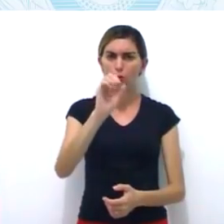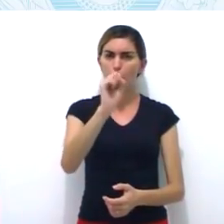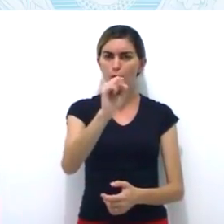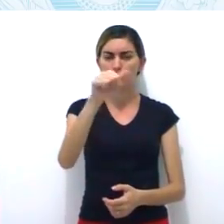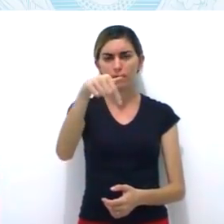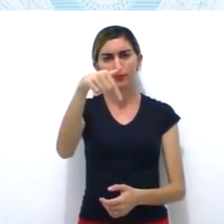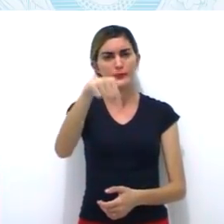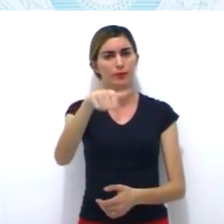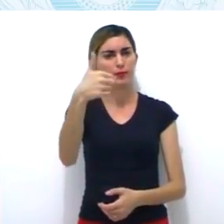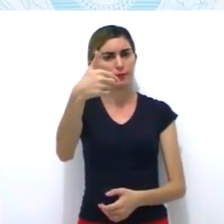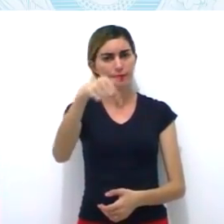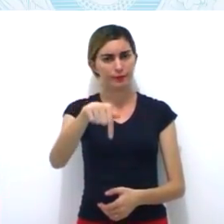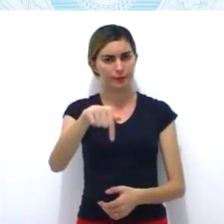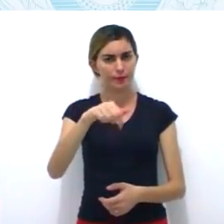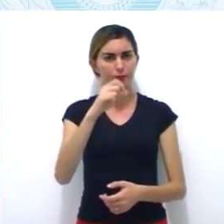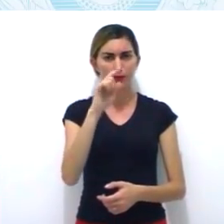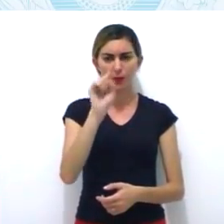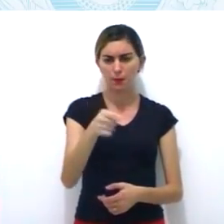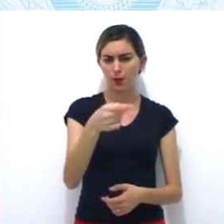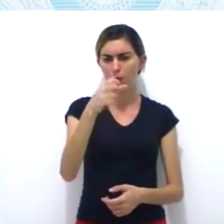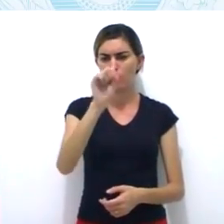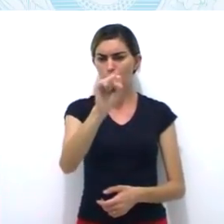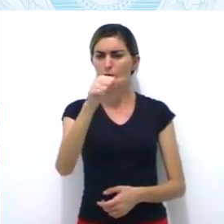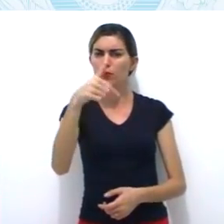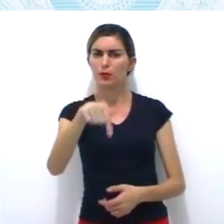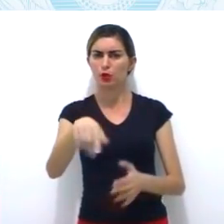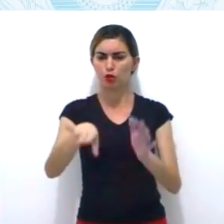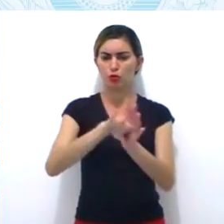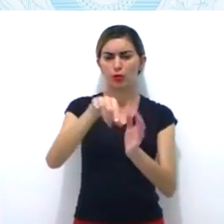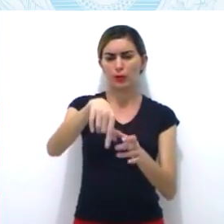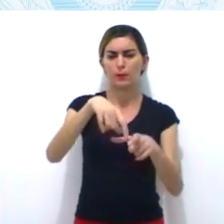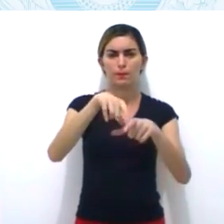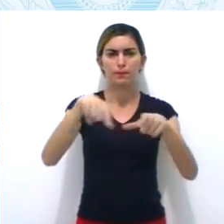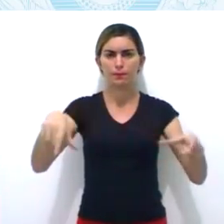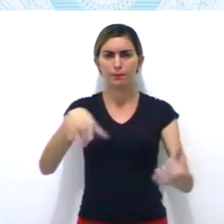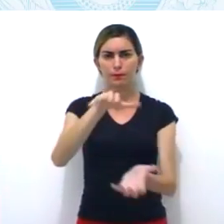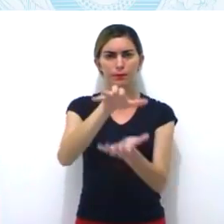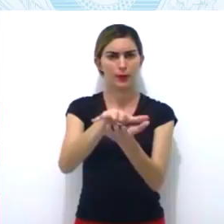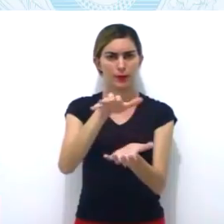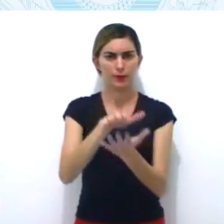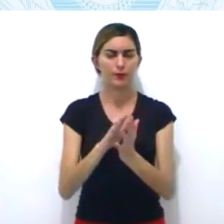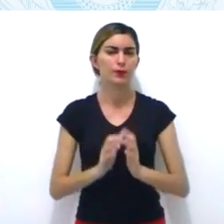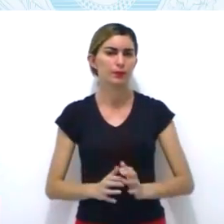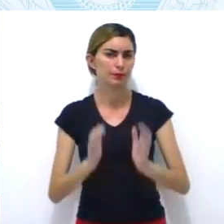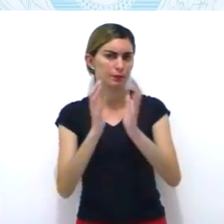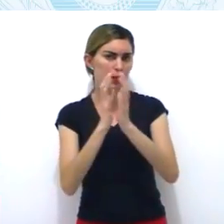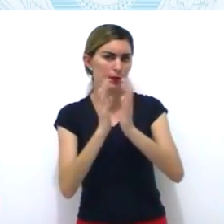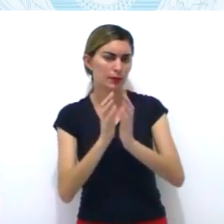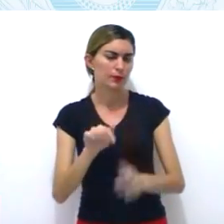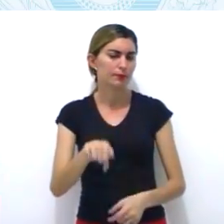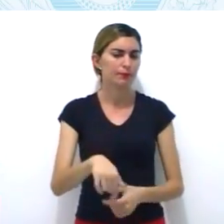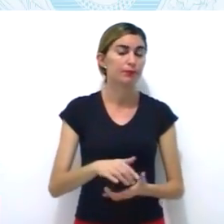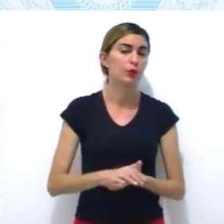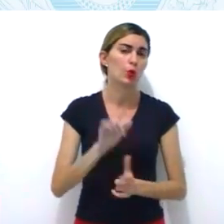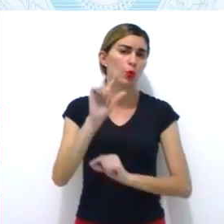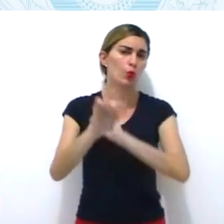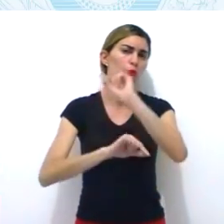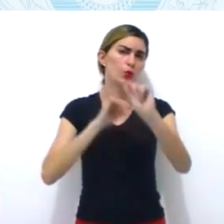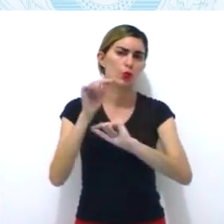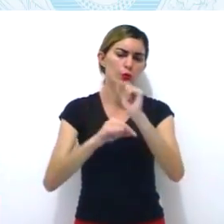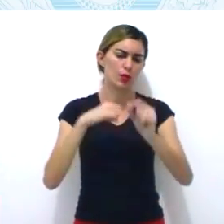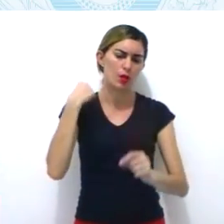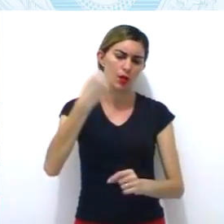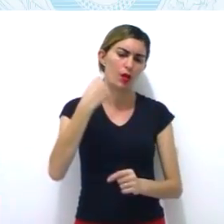O que foi a revolta de 1817? Ah, foi um movimento social, professor, revolta